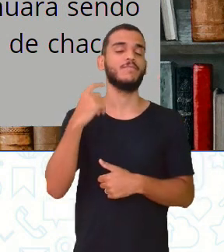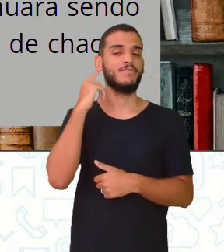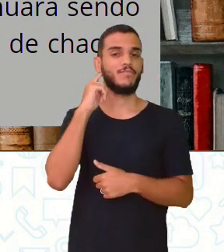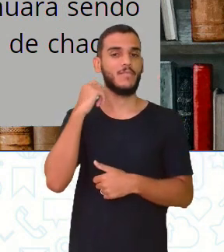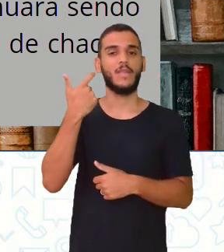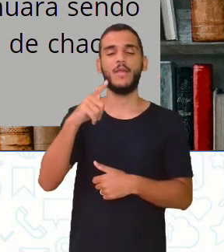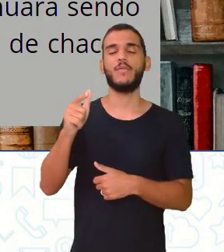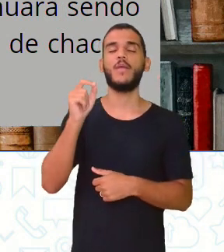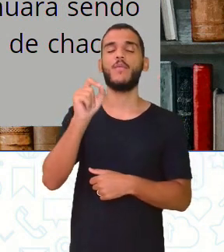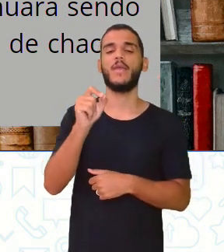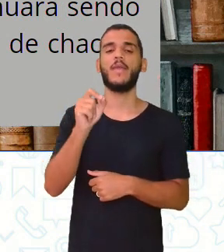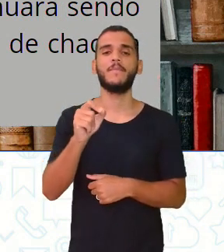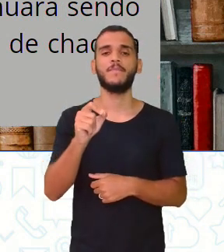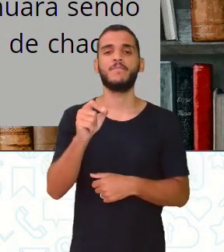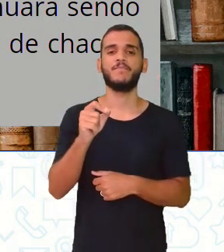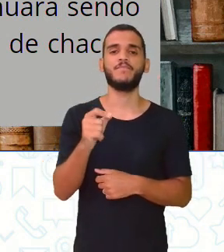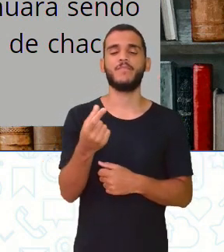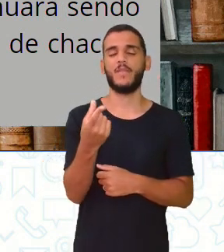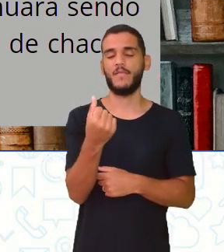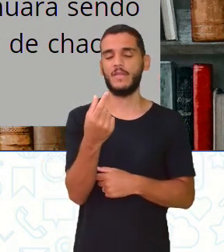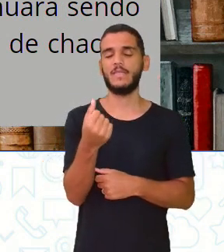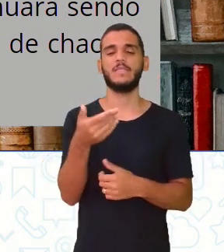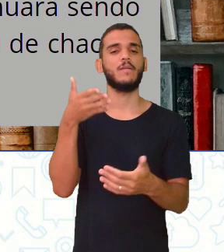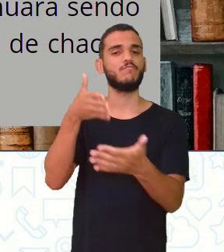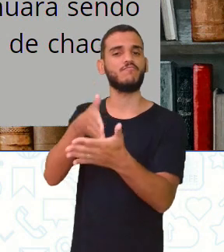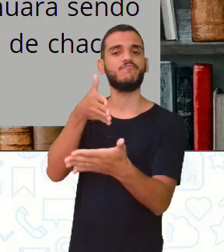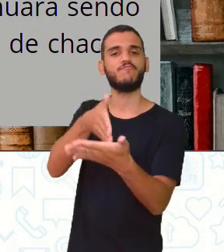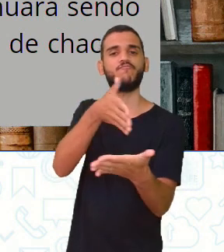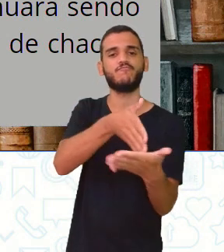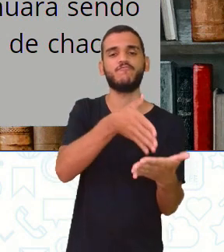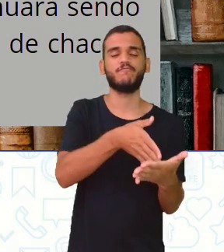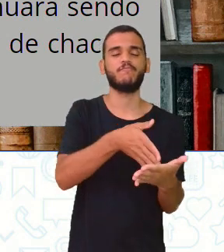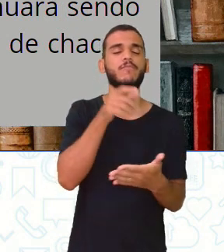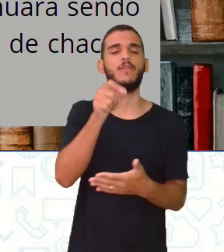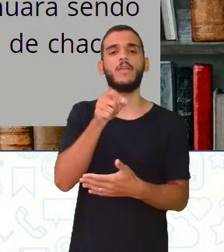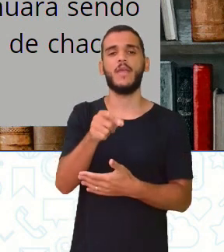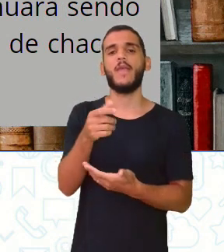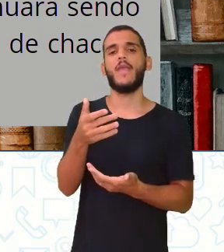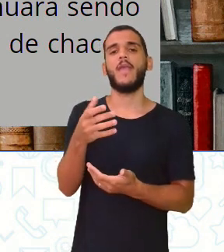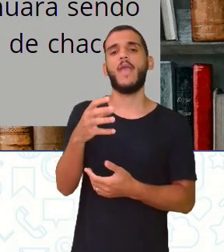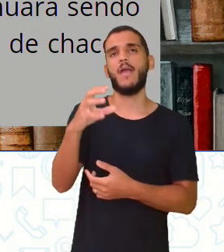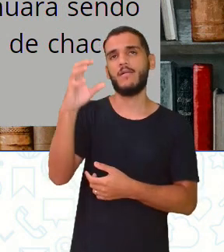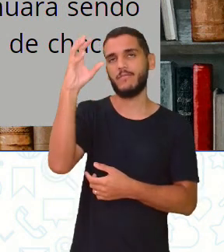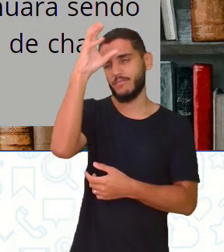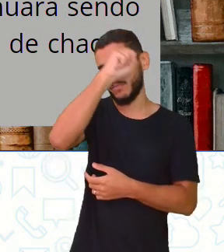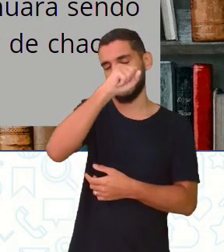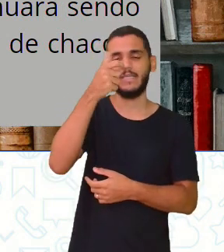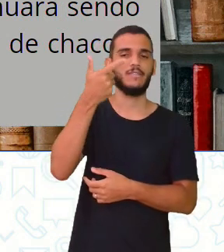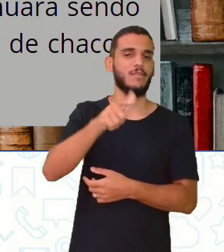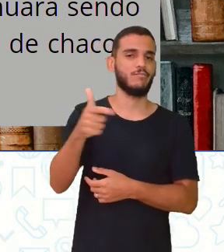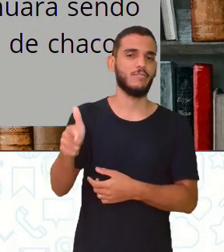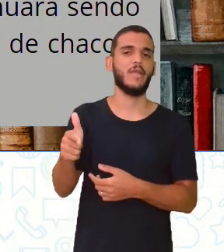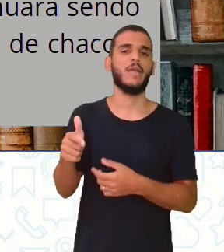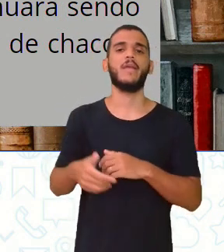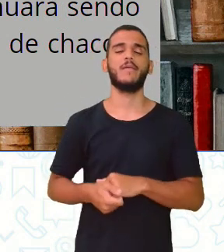barreira do analfabetismo ou de uma